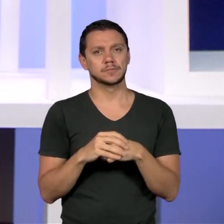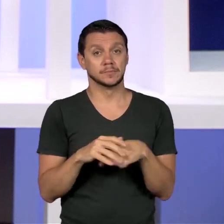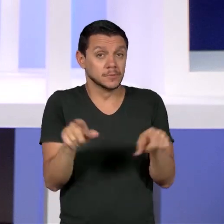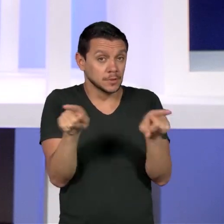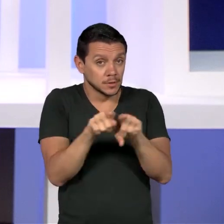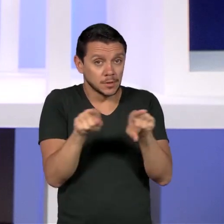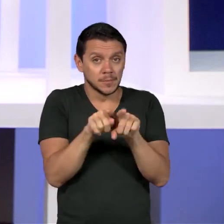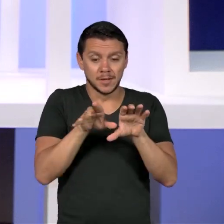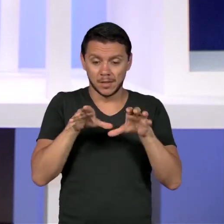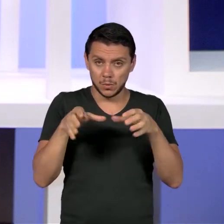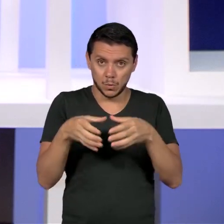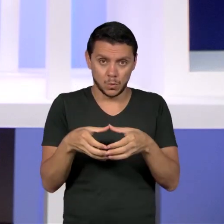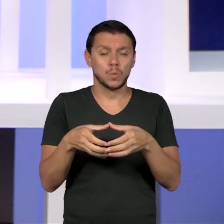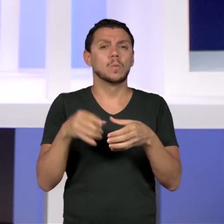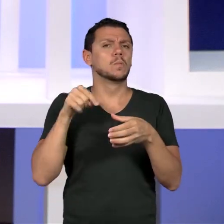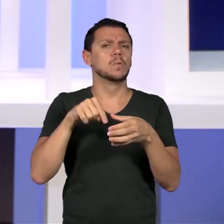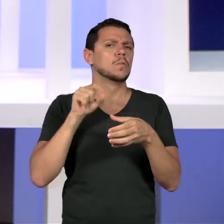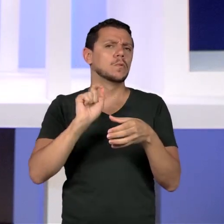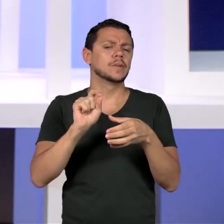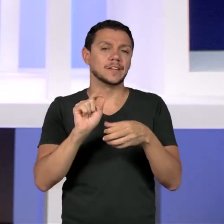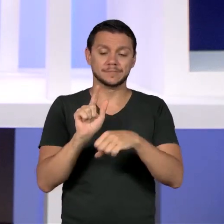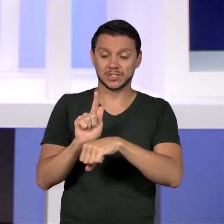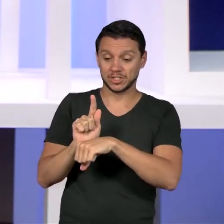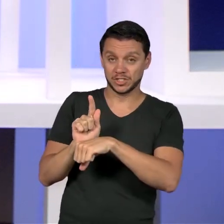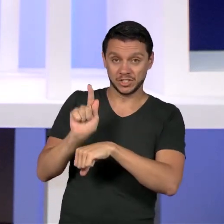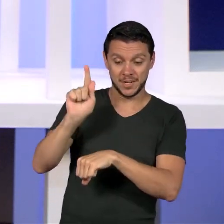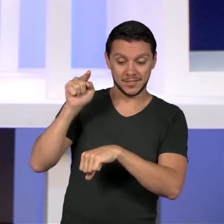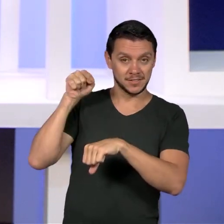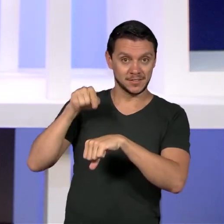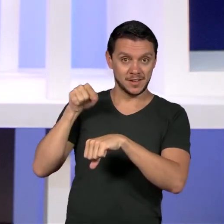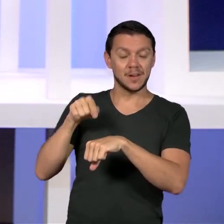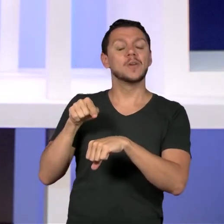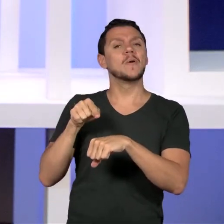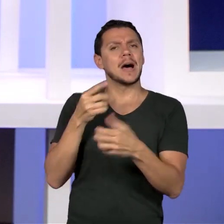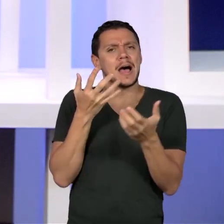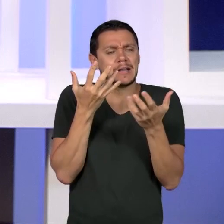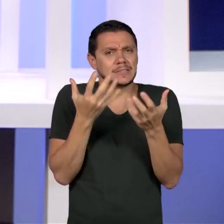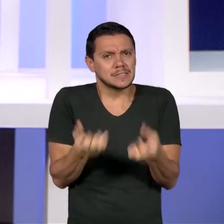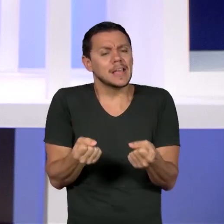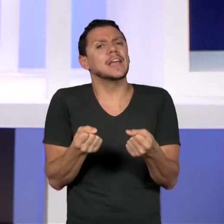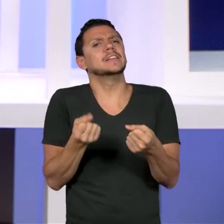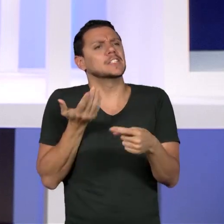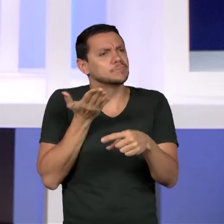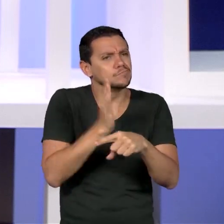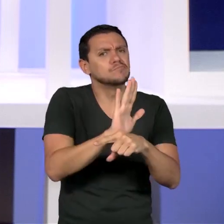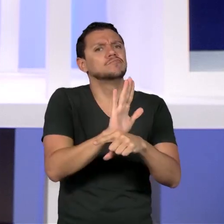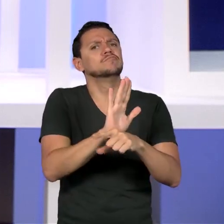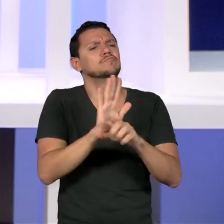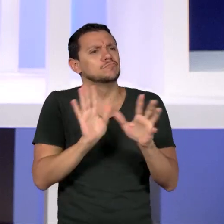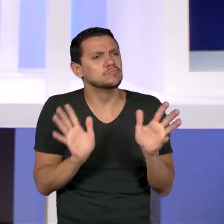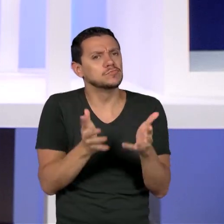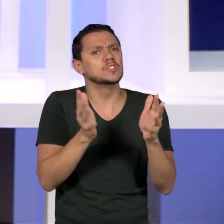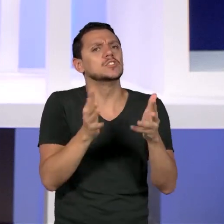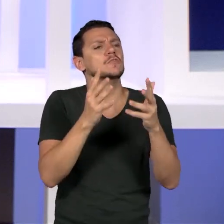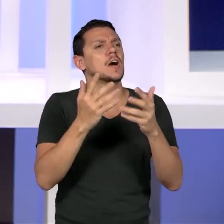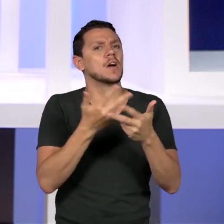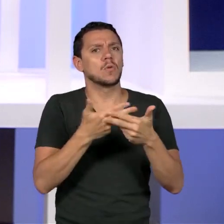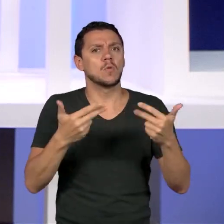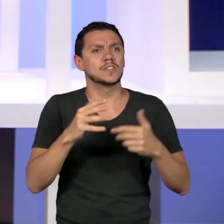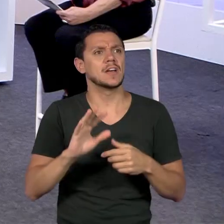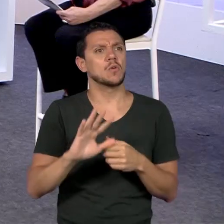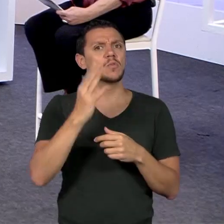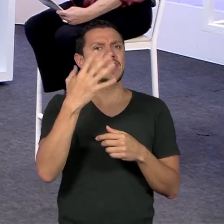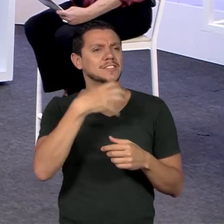equipe de gestão que favorece que tudo aconteça do jeito que precisa e que